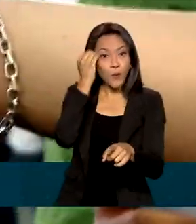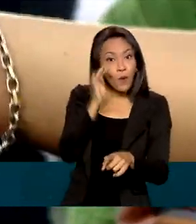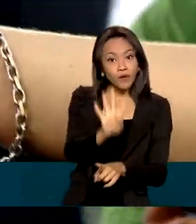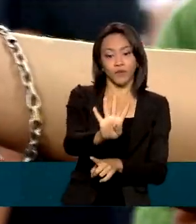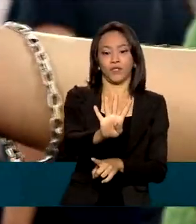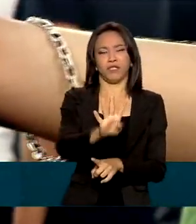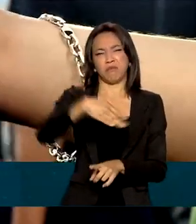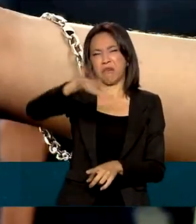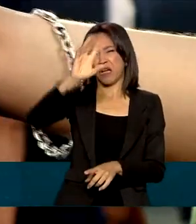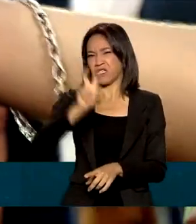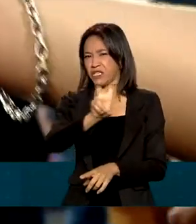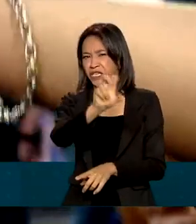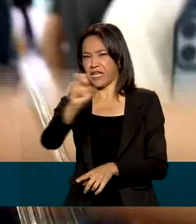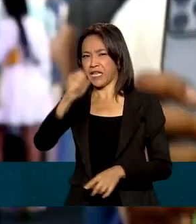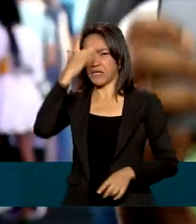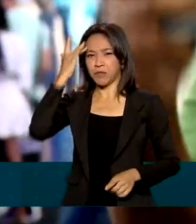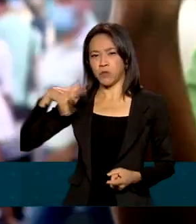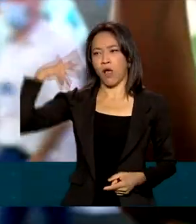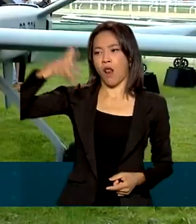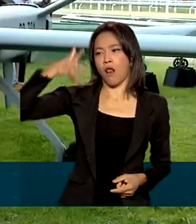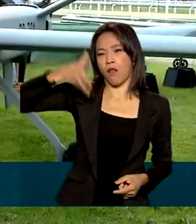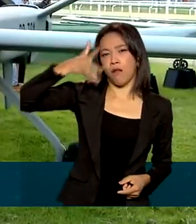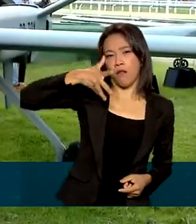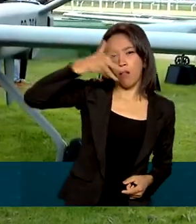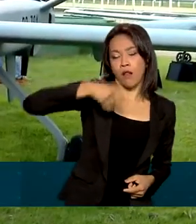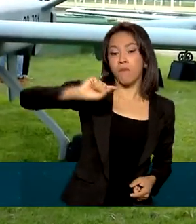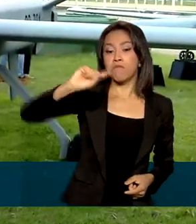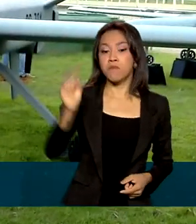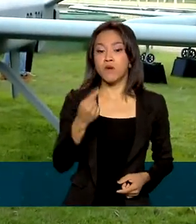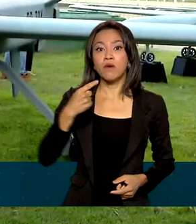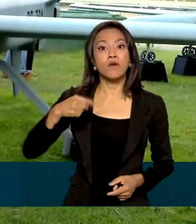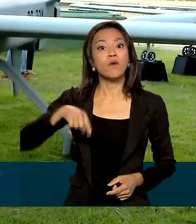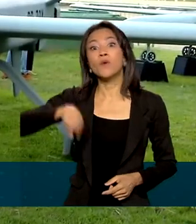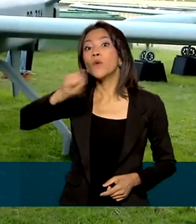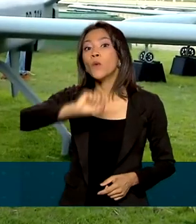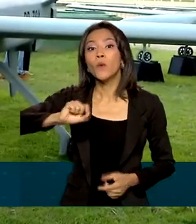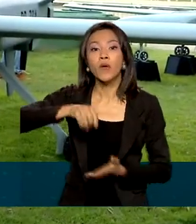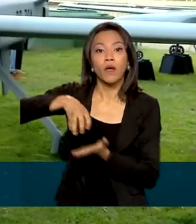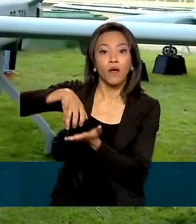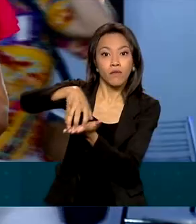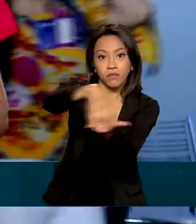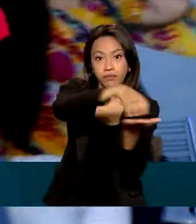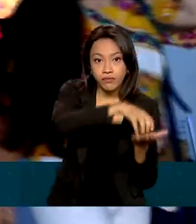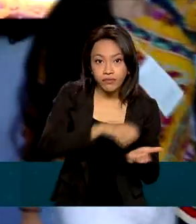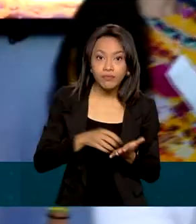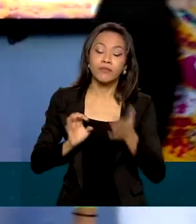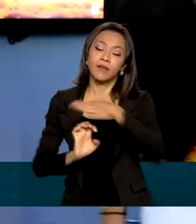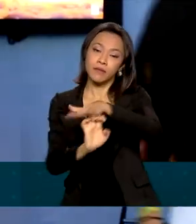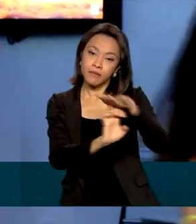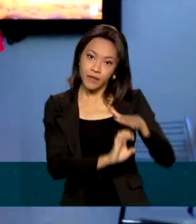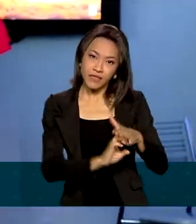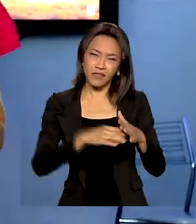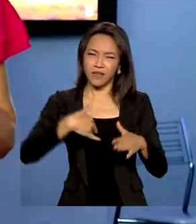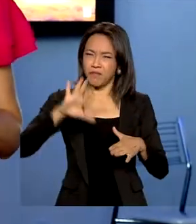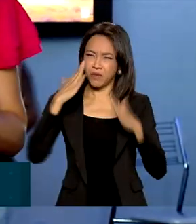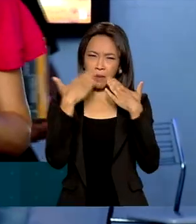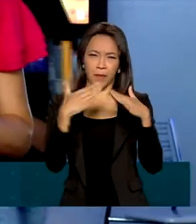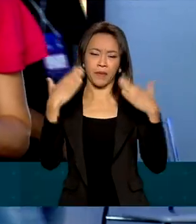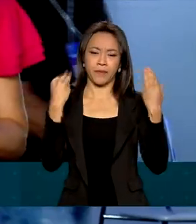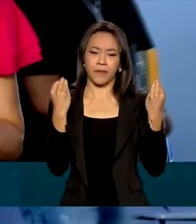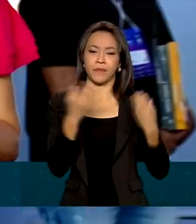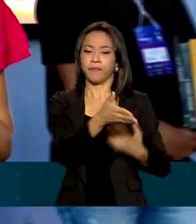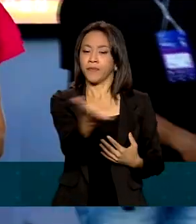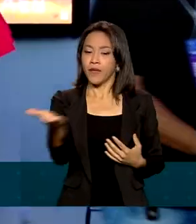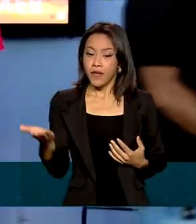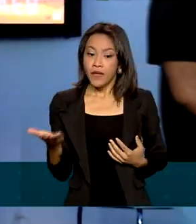500 palestrantes, mil startups e 150 expositores. Um dos espaços da Rio Innovation